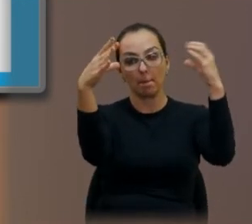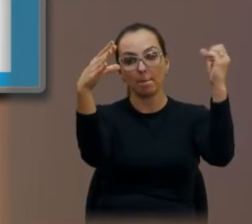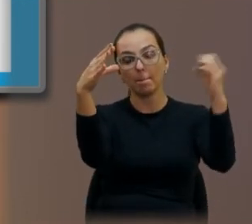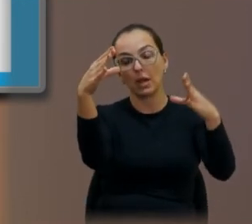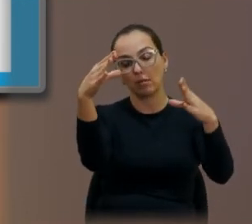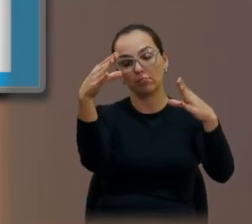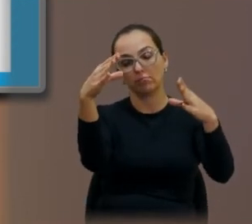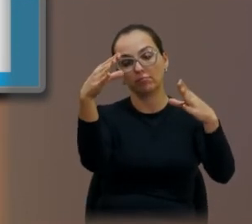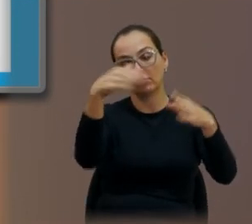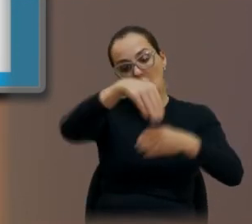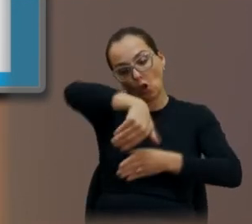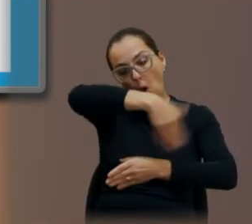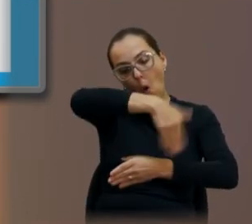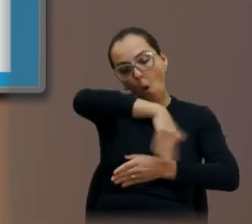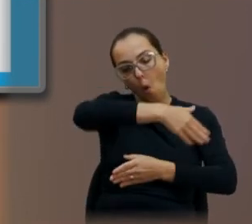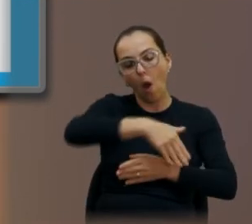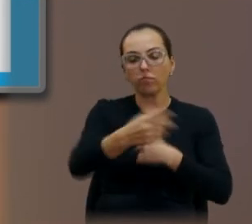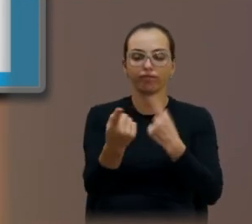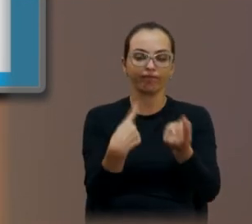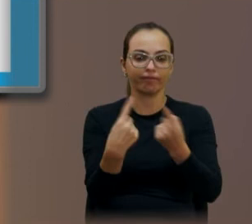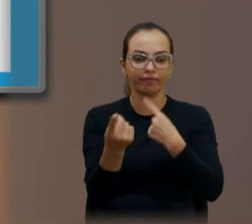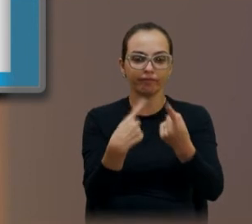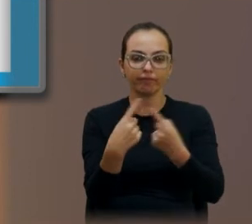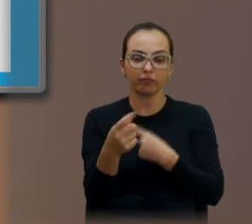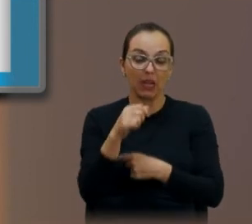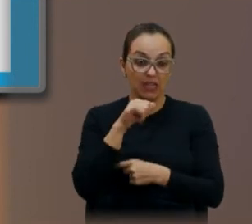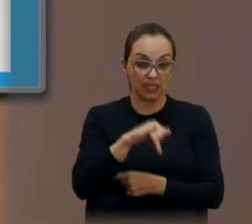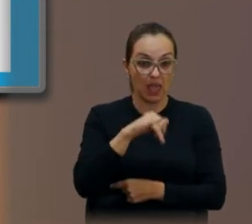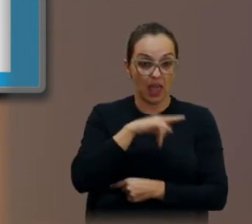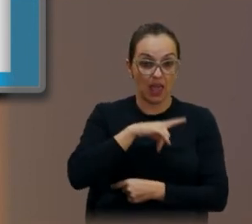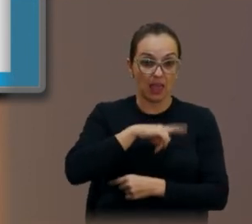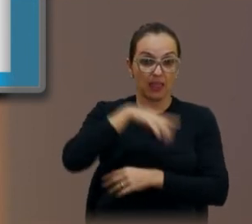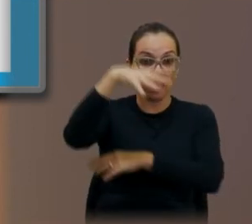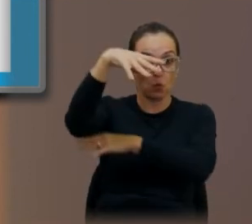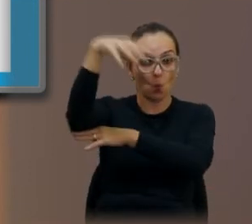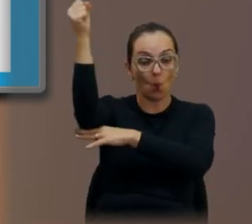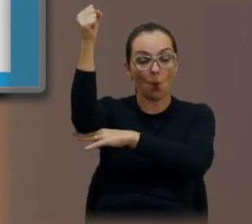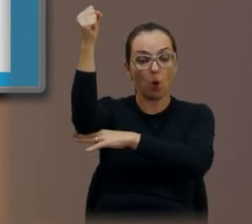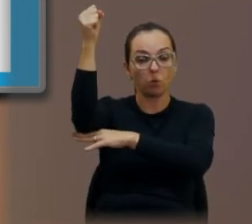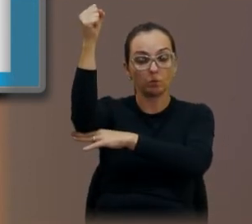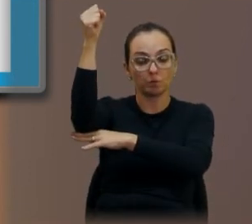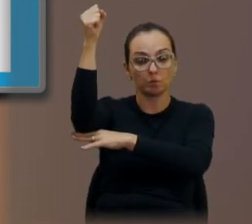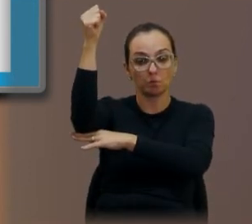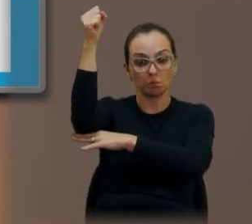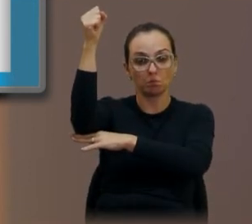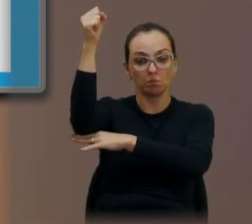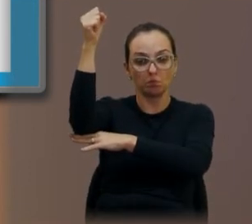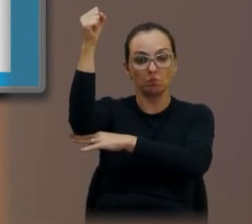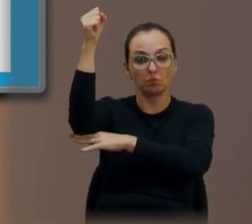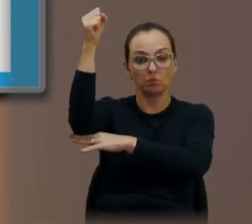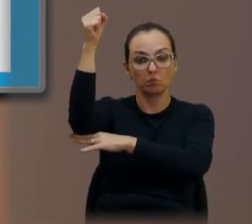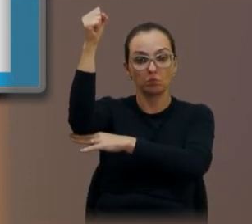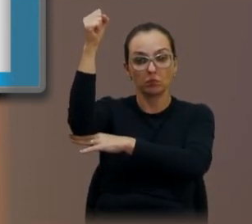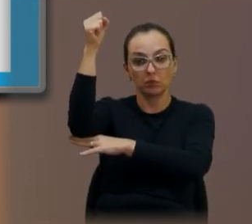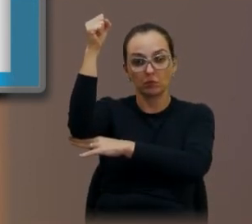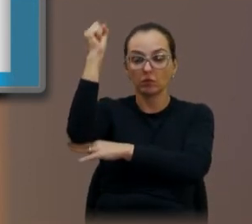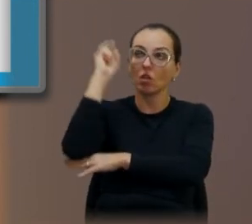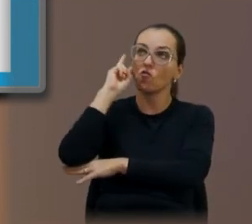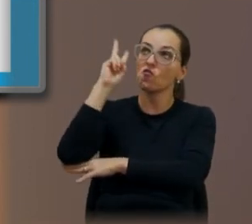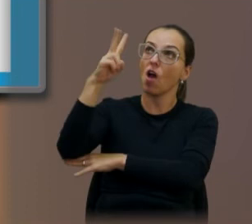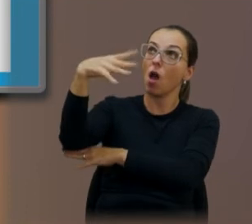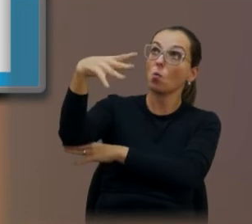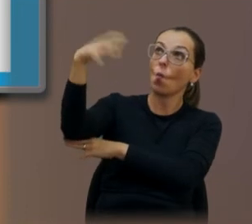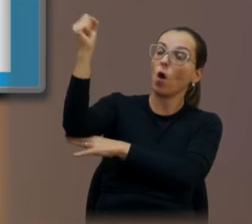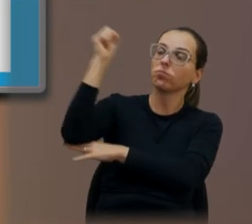O cidadão que deparar com uma lâmpada queimada num poste, em frente ou próximo à sua residência,